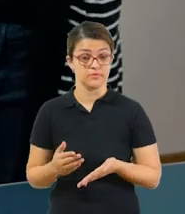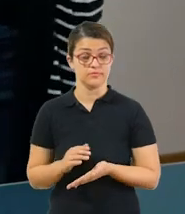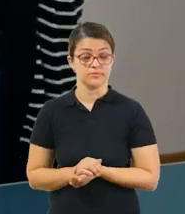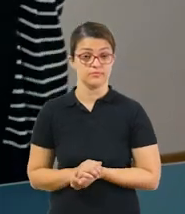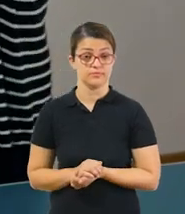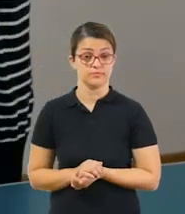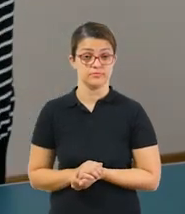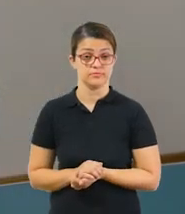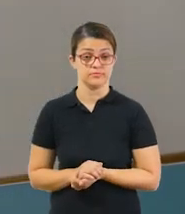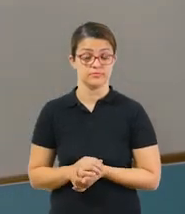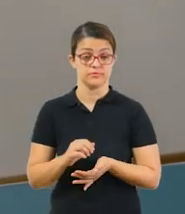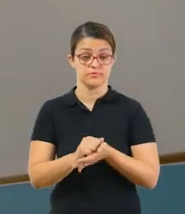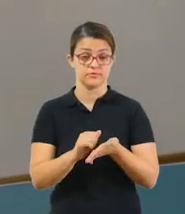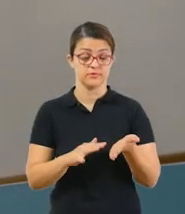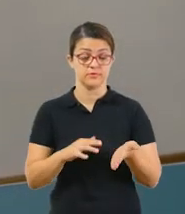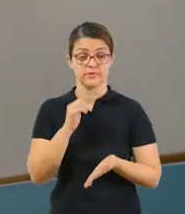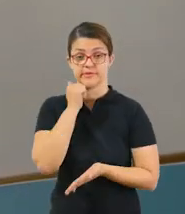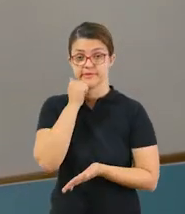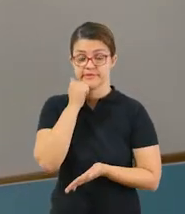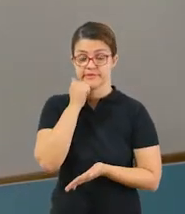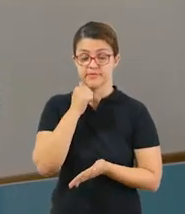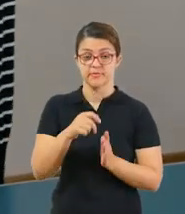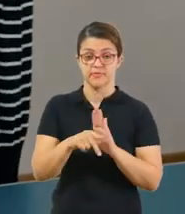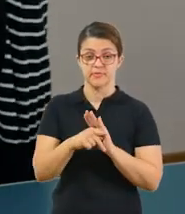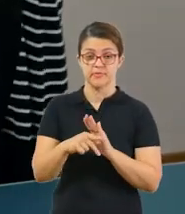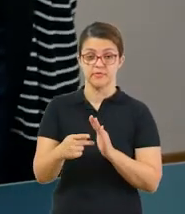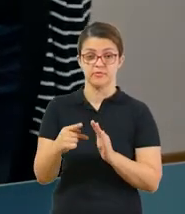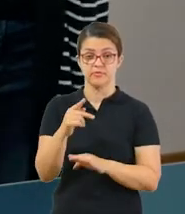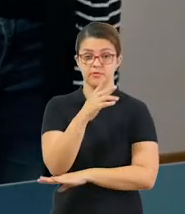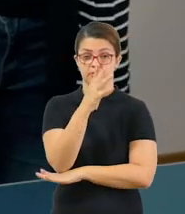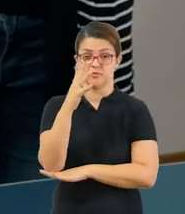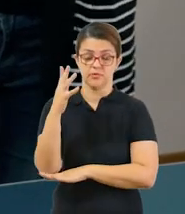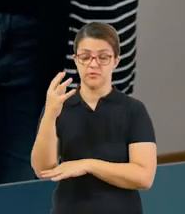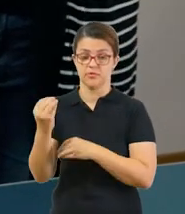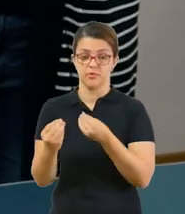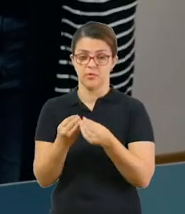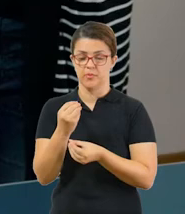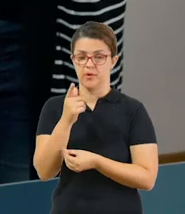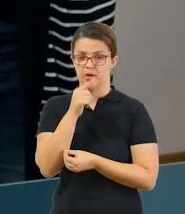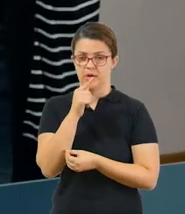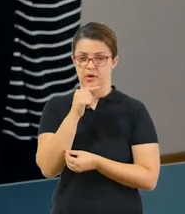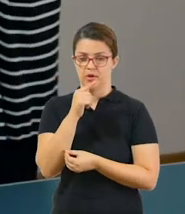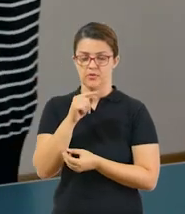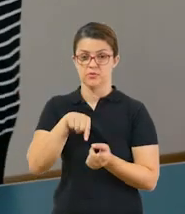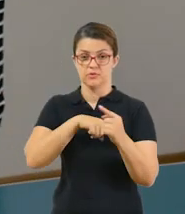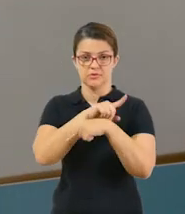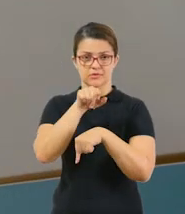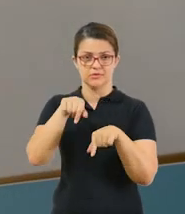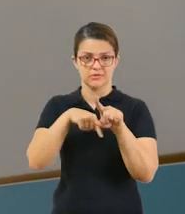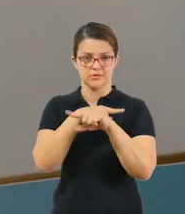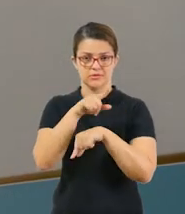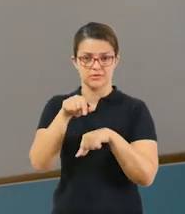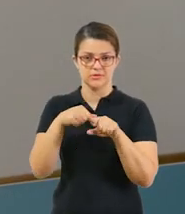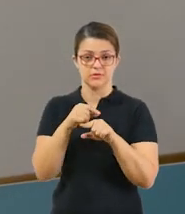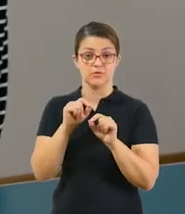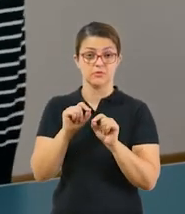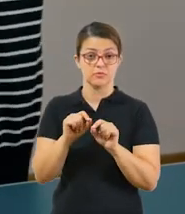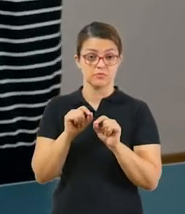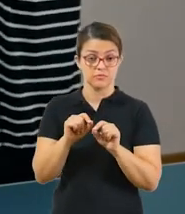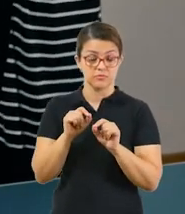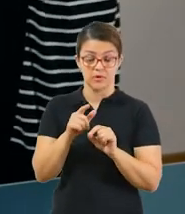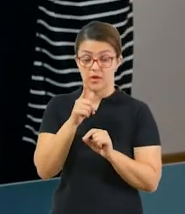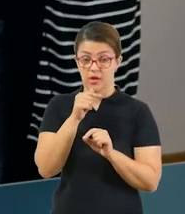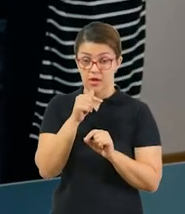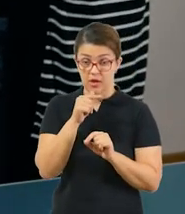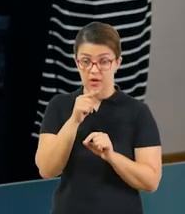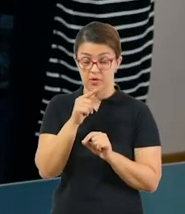E agora, nós vamos falar um pouco de ciências da natureza, sobre os ciclos da água. Os ciclos da água são as mudanças